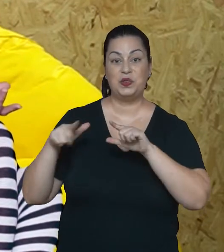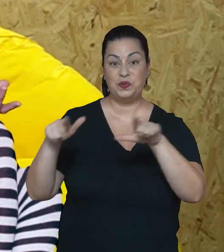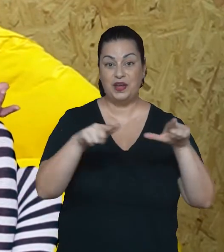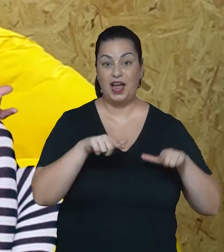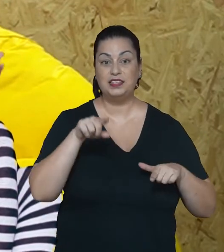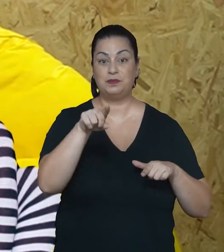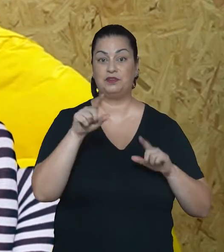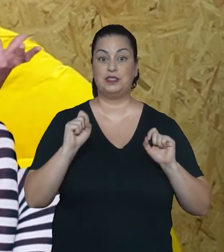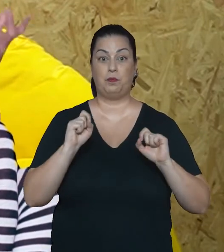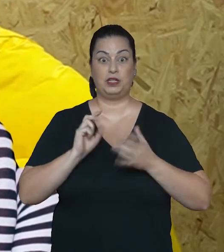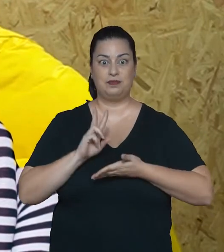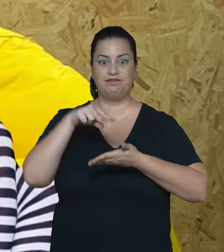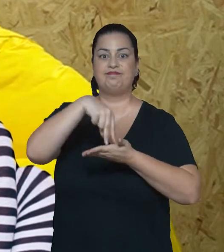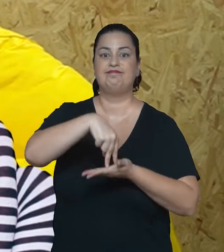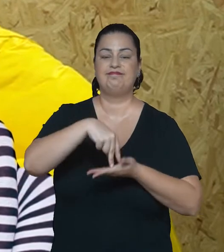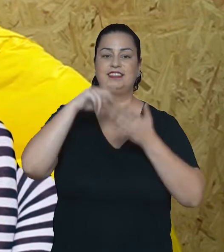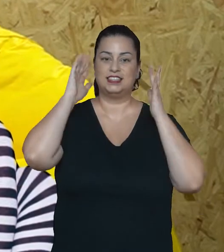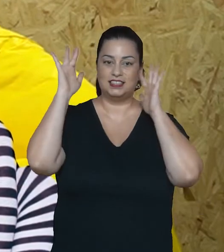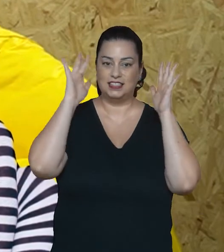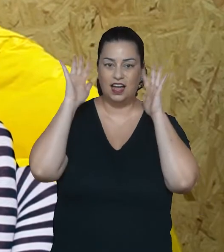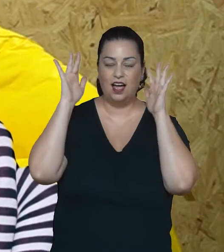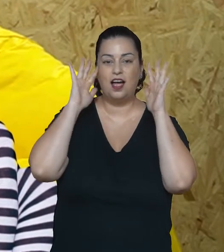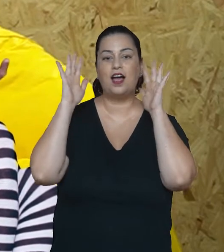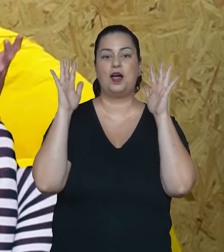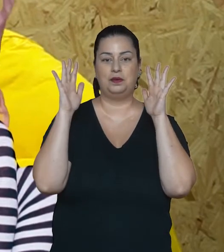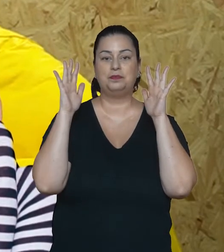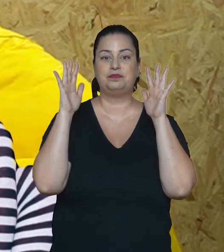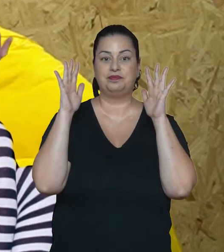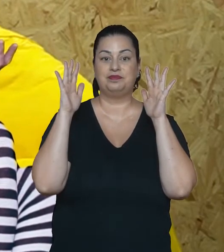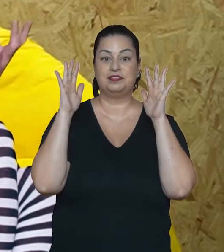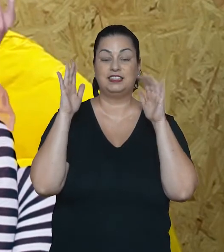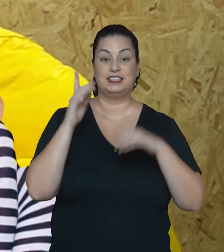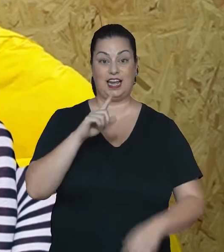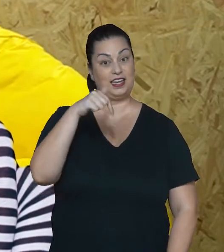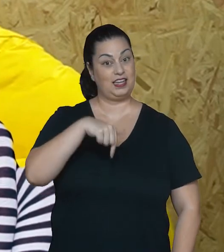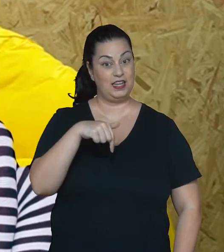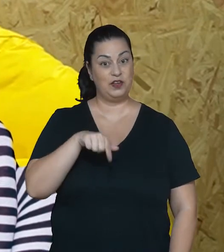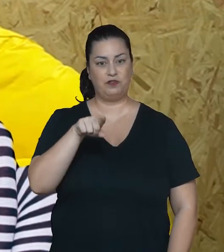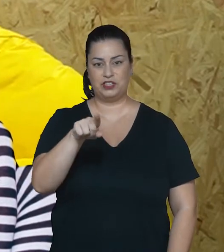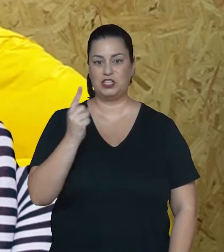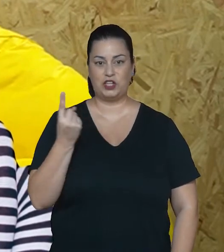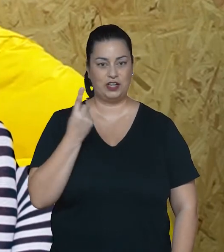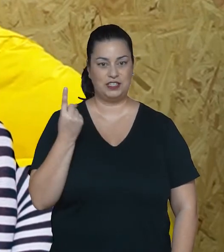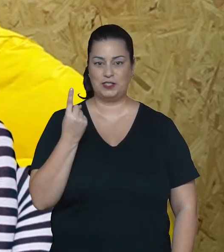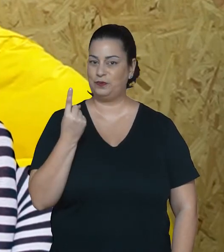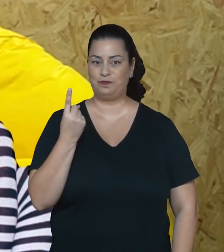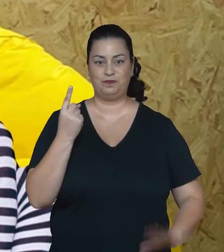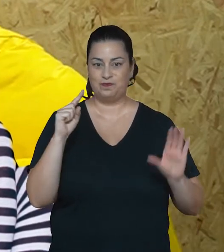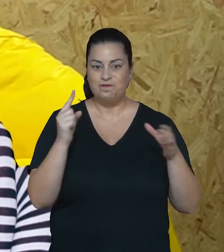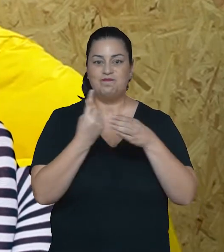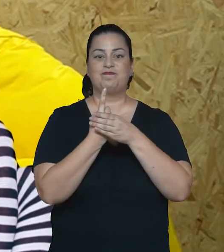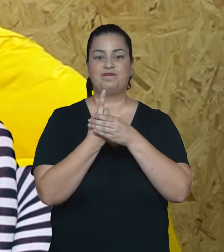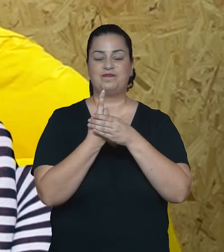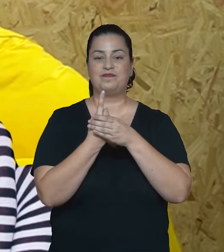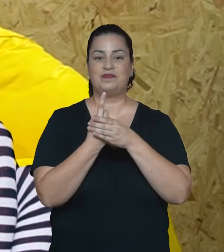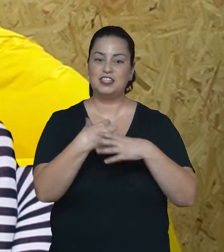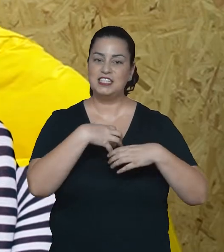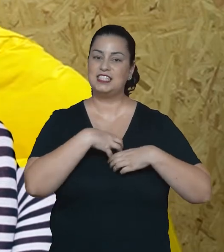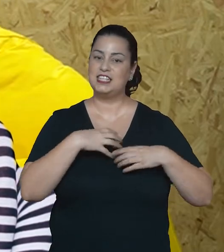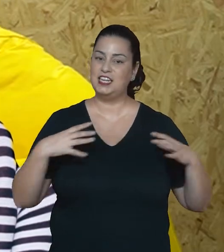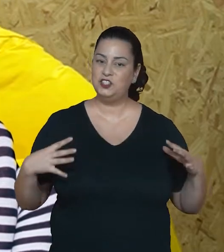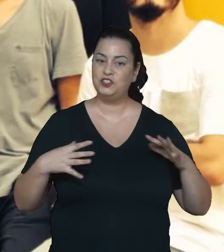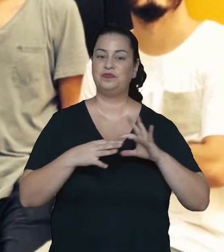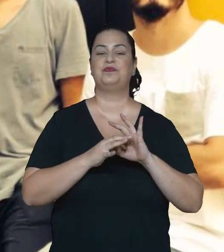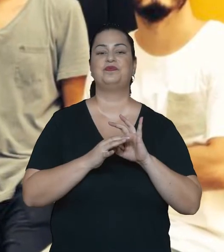interação, espaços para você exercitar liderança, reflexão, pensamento crítico. Aqui você não fica